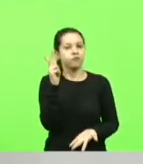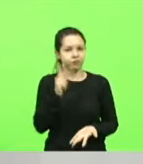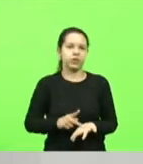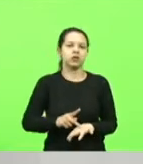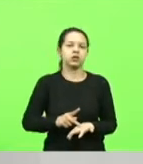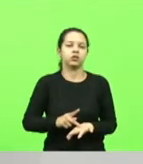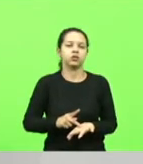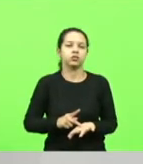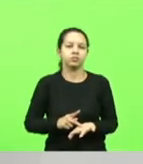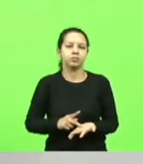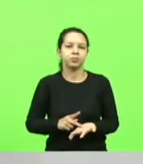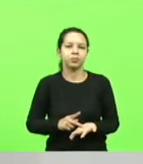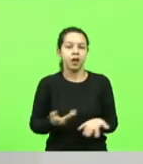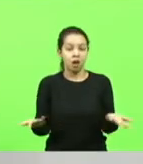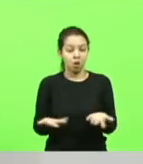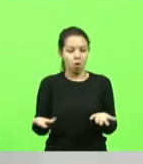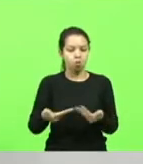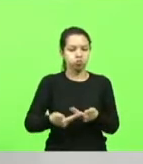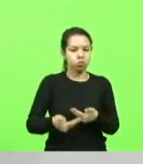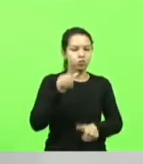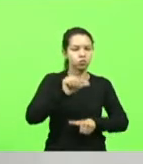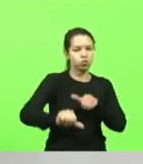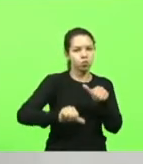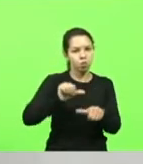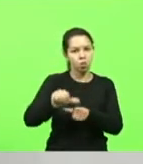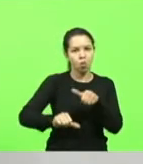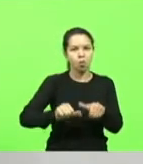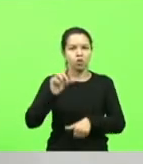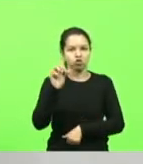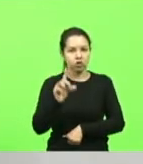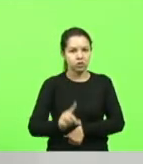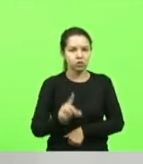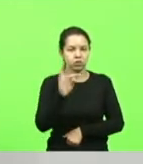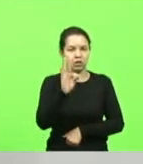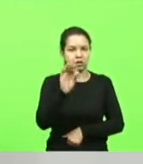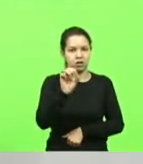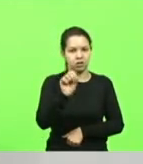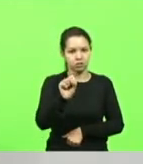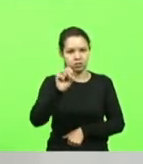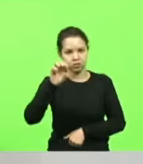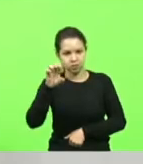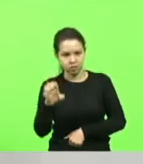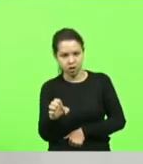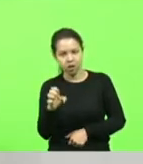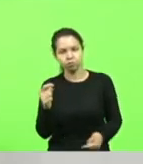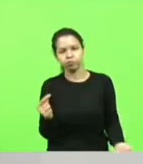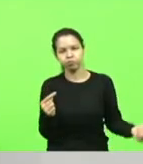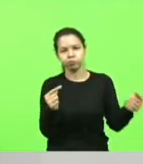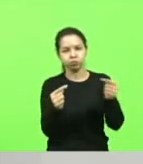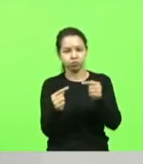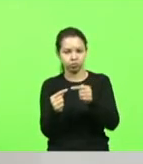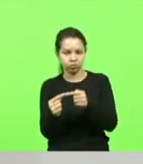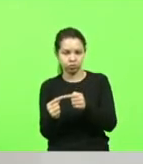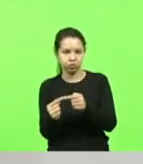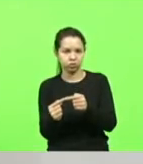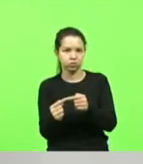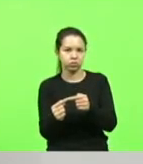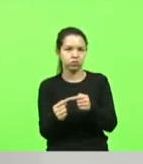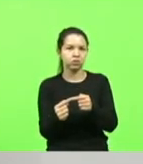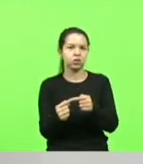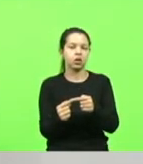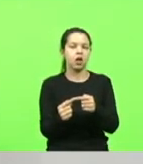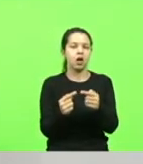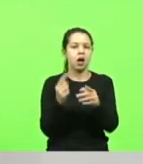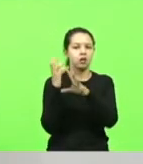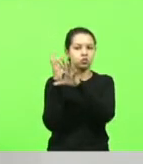Está trocando agora a direção do TSE no que diz respeito à audição